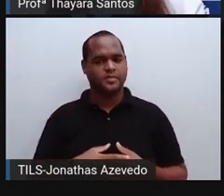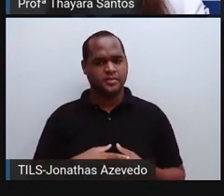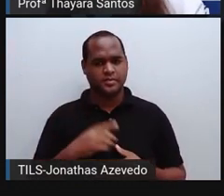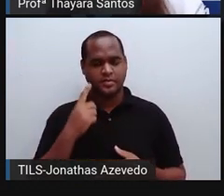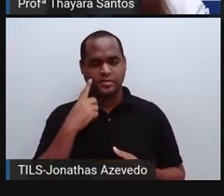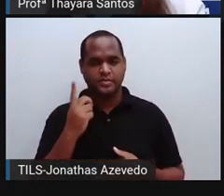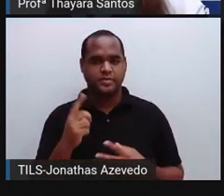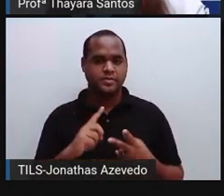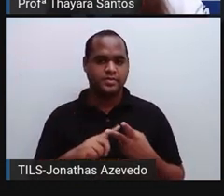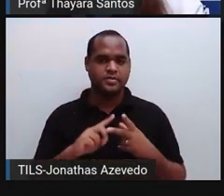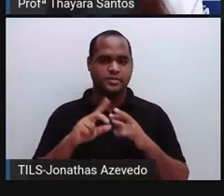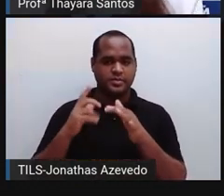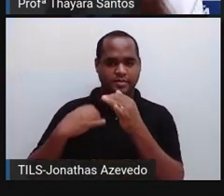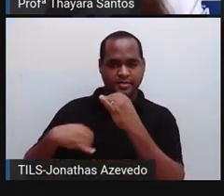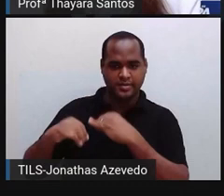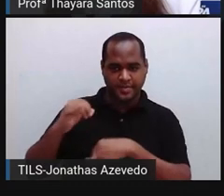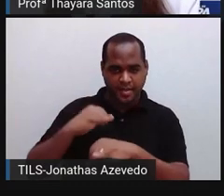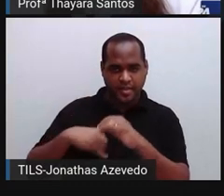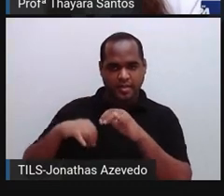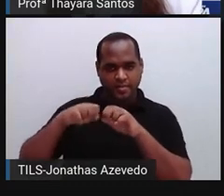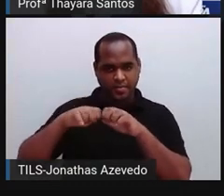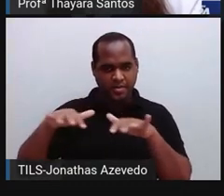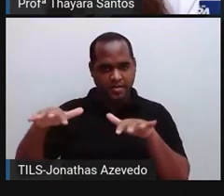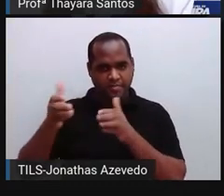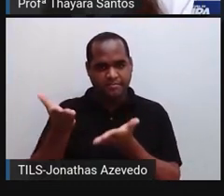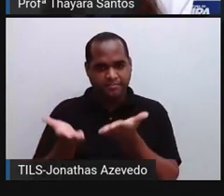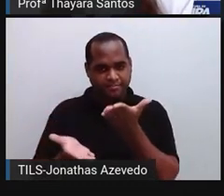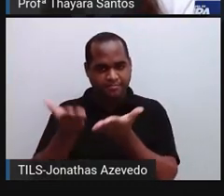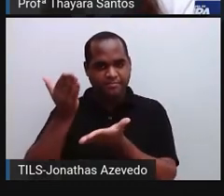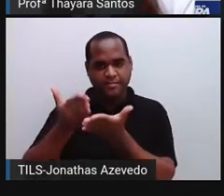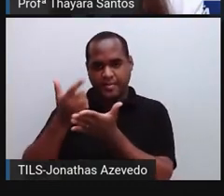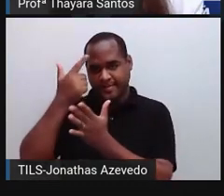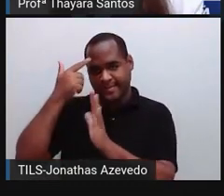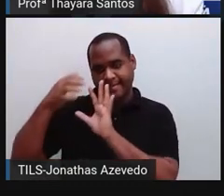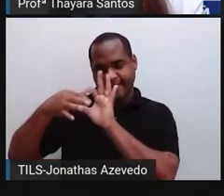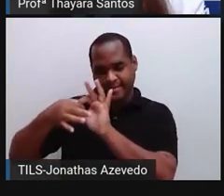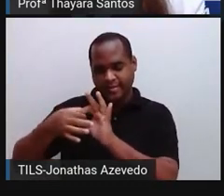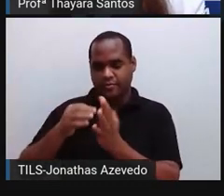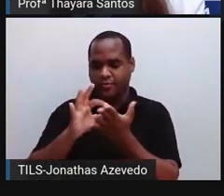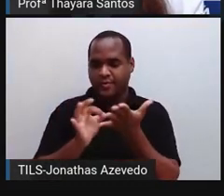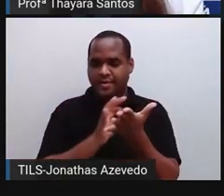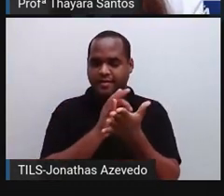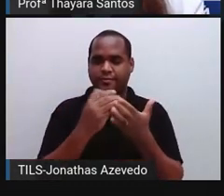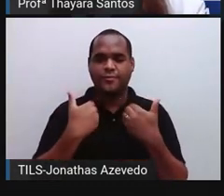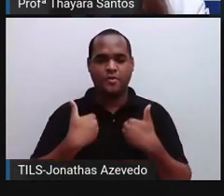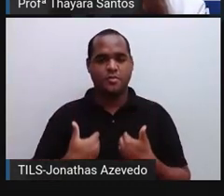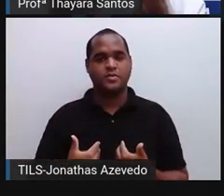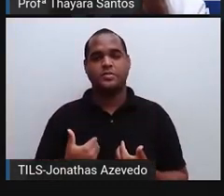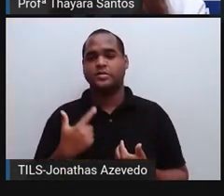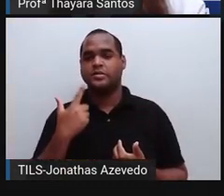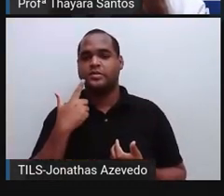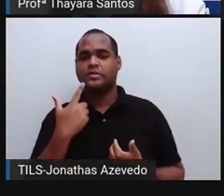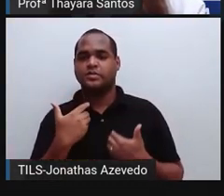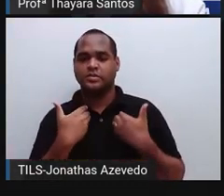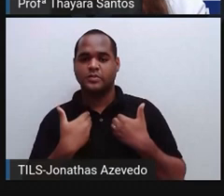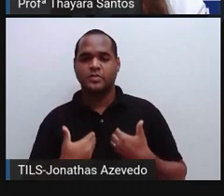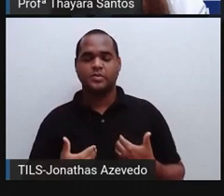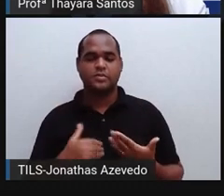Mensageiros químicos que transportam, estimulam e equilibram os sinais entre neurônios e outras células do corpo. Eu acho que é o corpo celular.